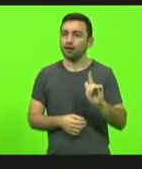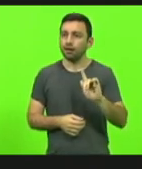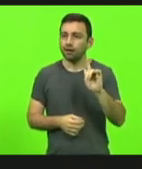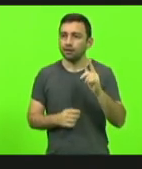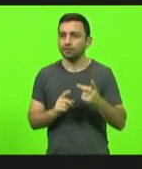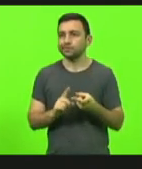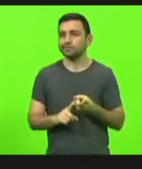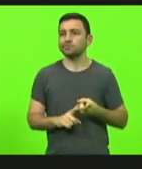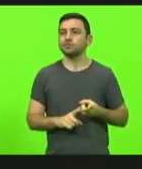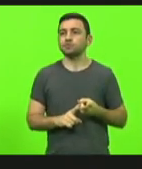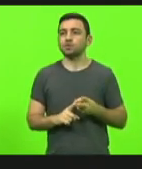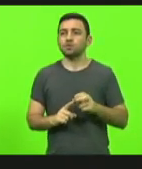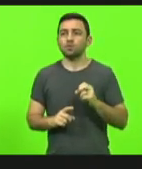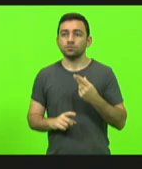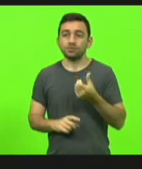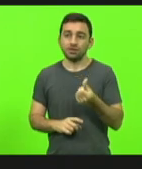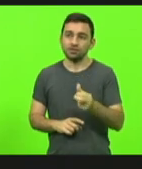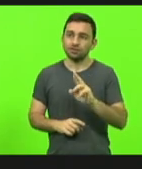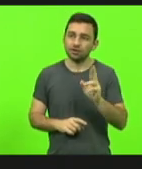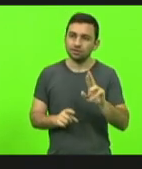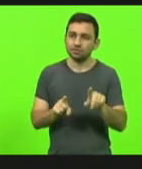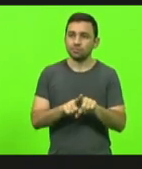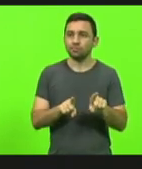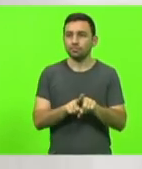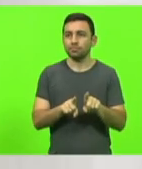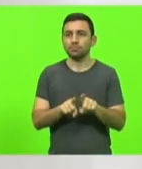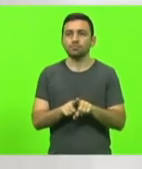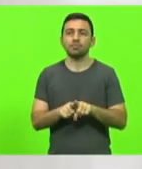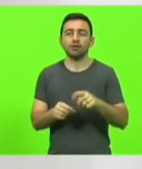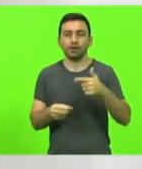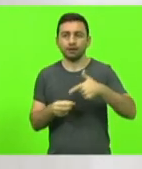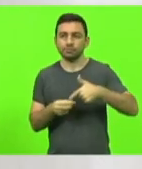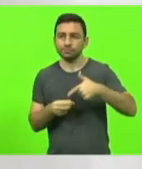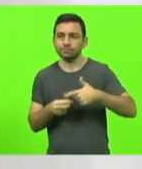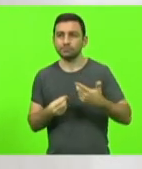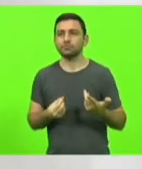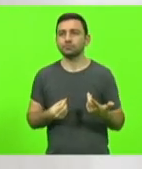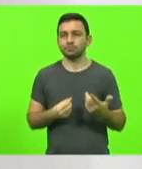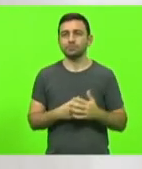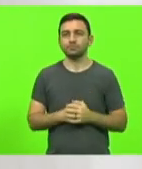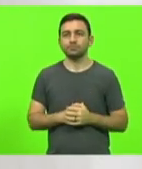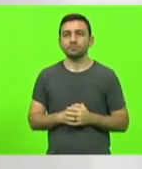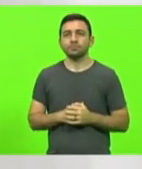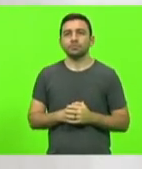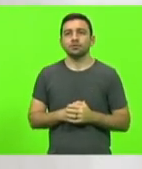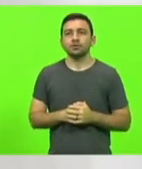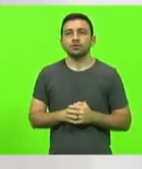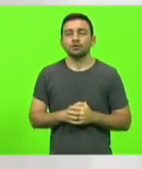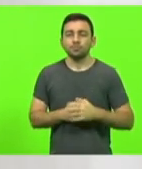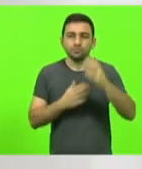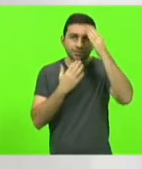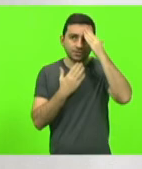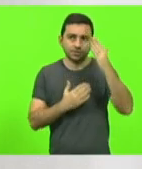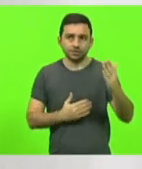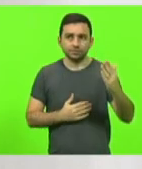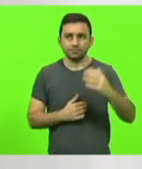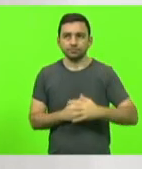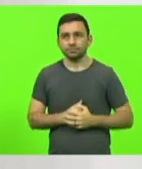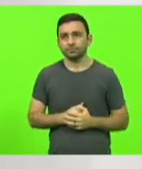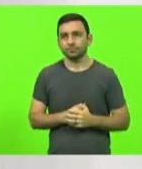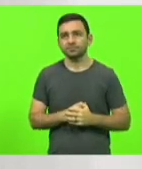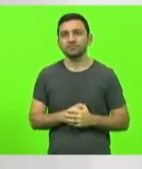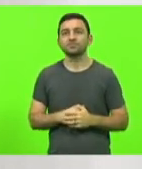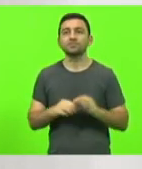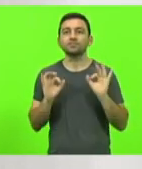litro de gasolina. Então, conte conosco, conte com nossa comissão. Obrigado e parabéns pela iniciativa. Obrigado, deputado Mioto. Com certeza,